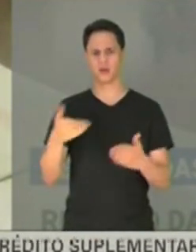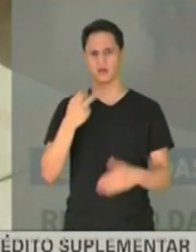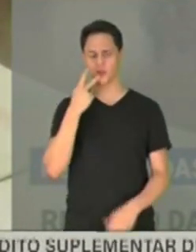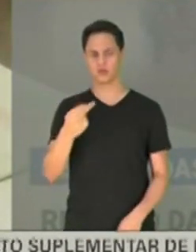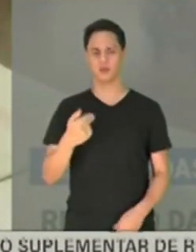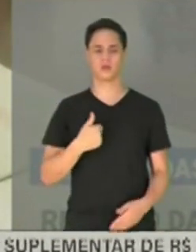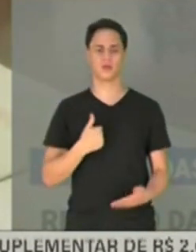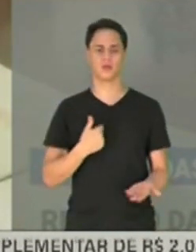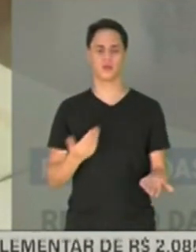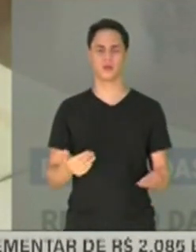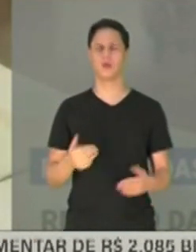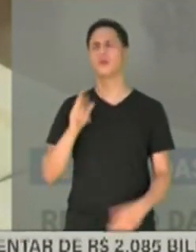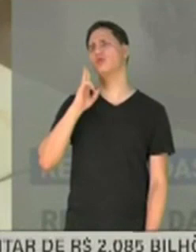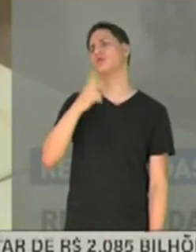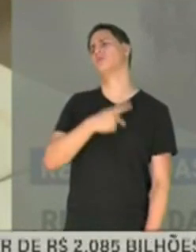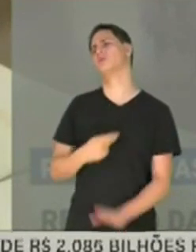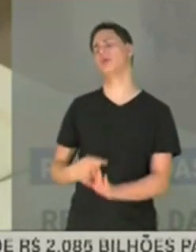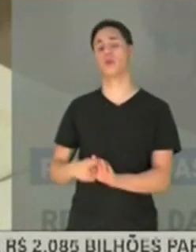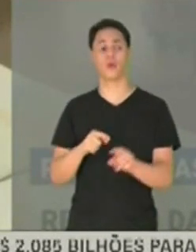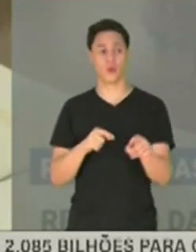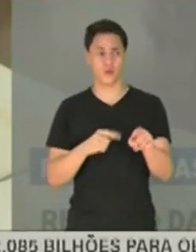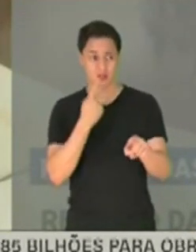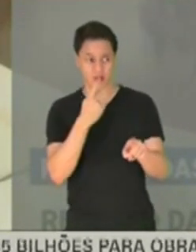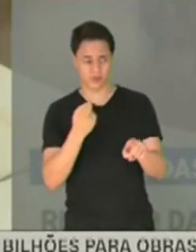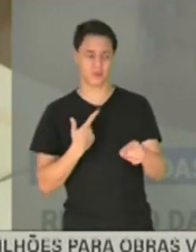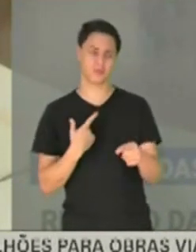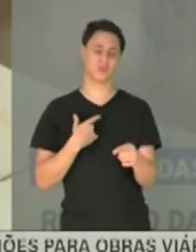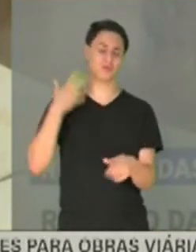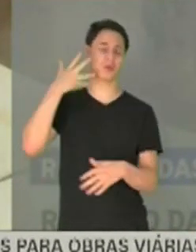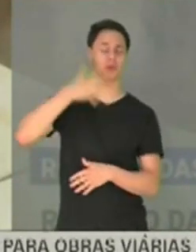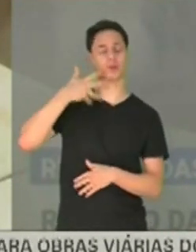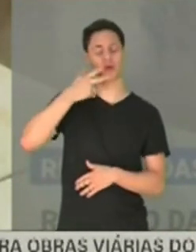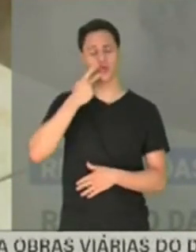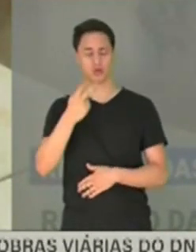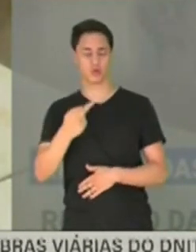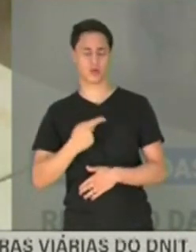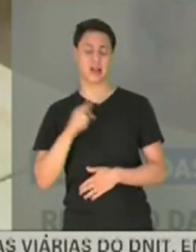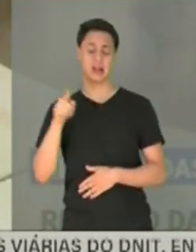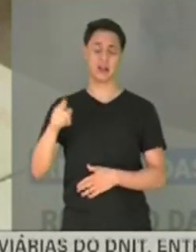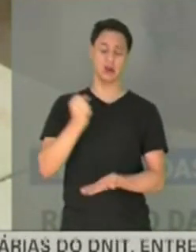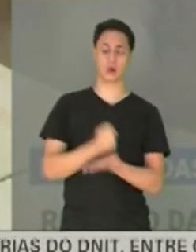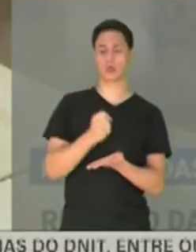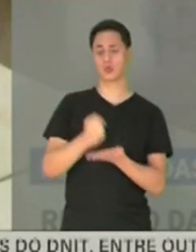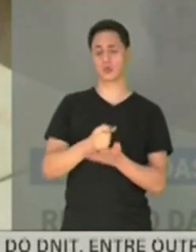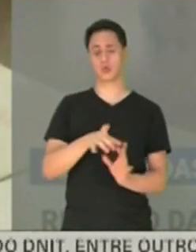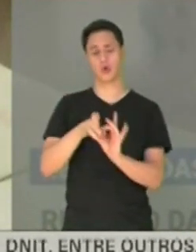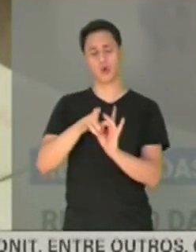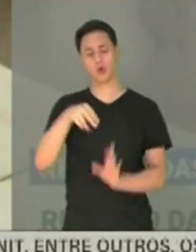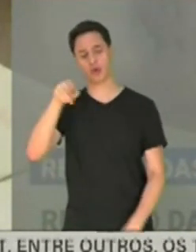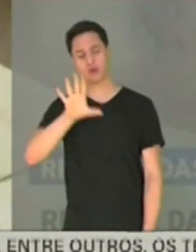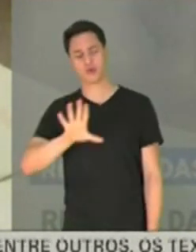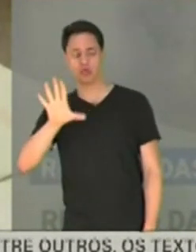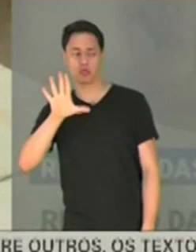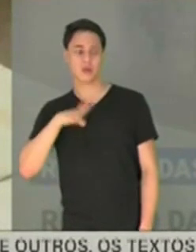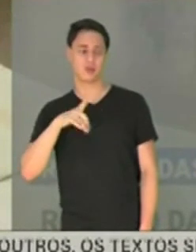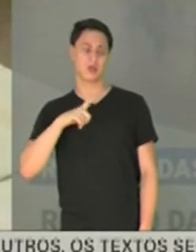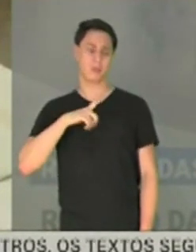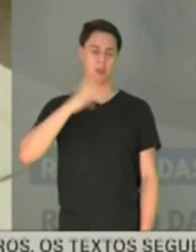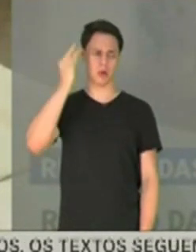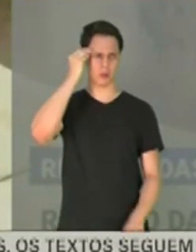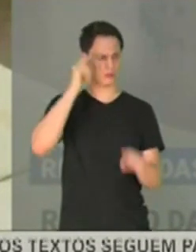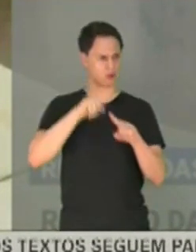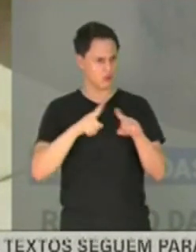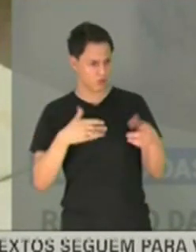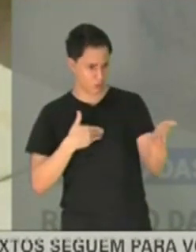Torquemato, não, presidente. O senhor pega uma minha dizendo no processo, fora do Consórcio Nordeste, que tem gente culpada, pegue uma minha. Agora a sua,